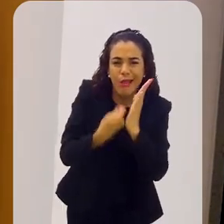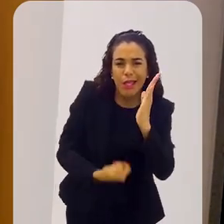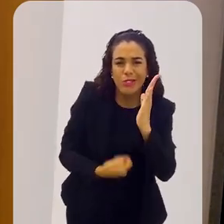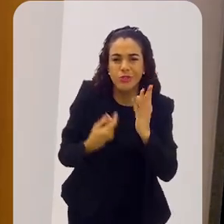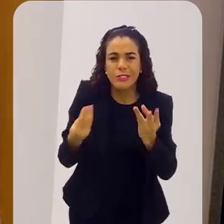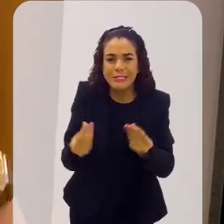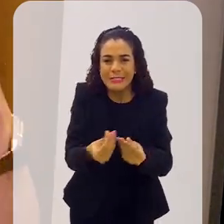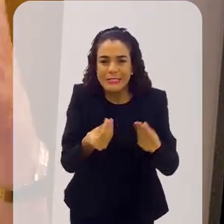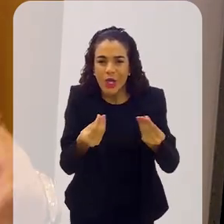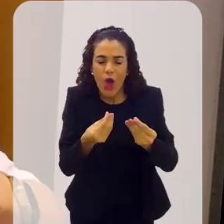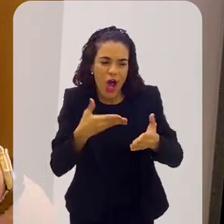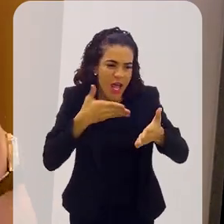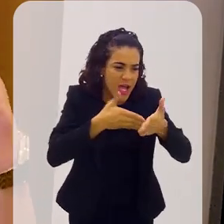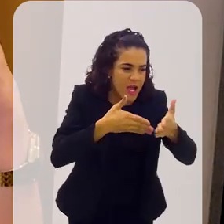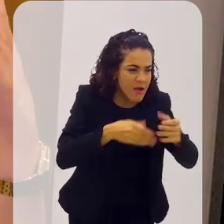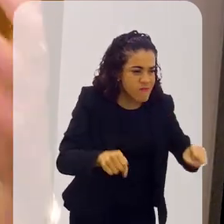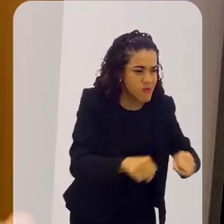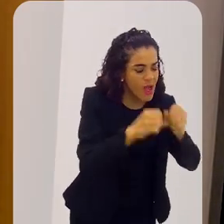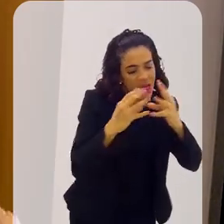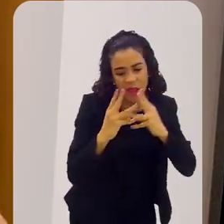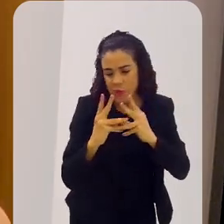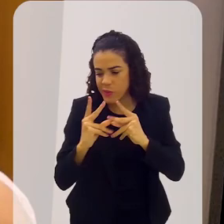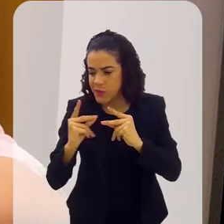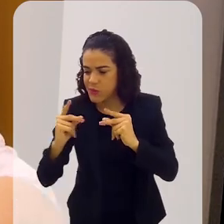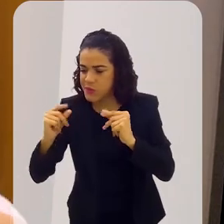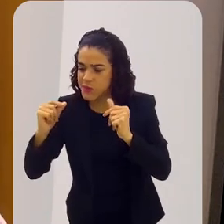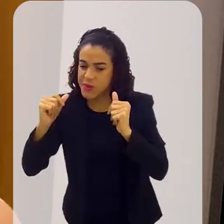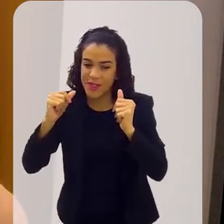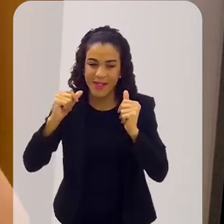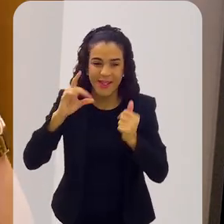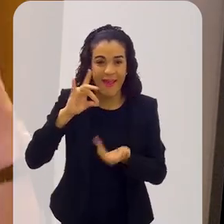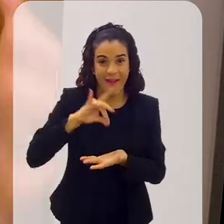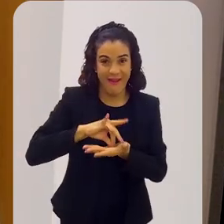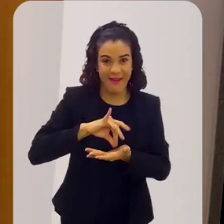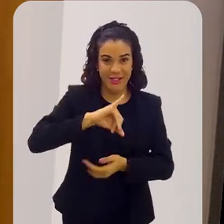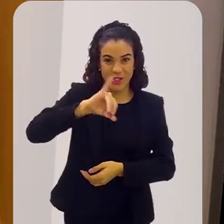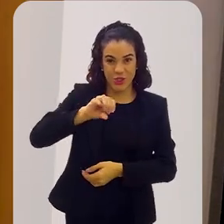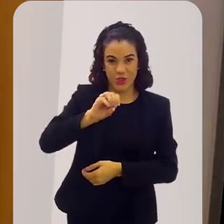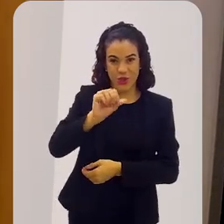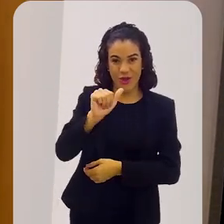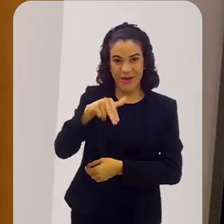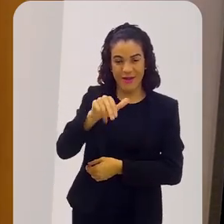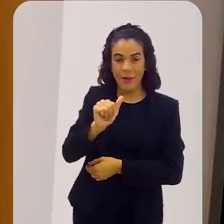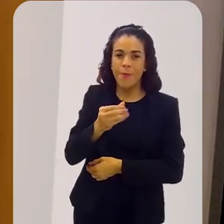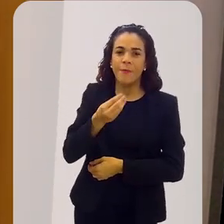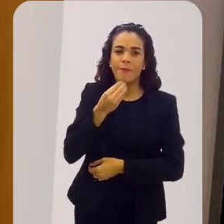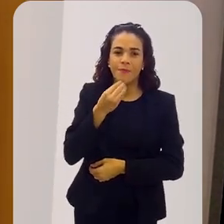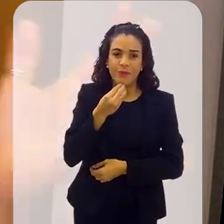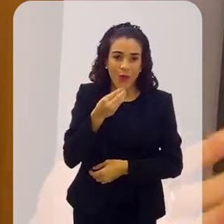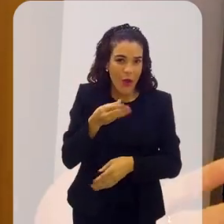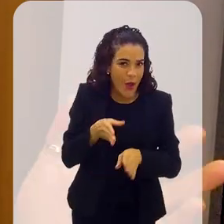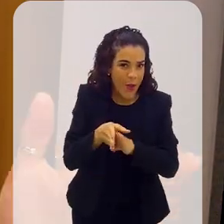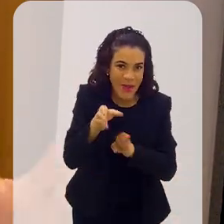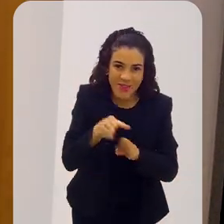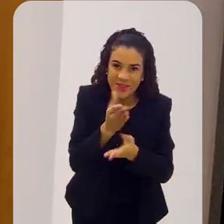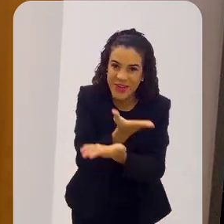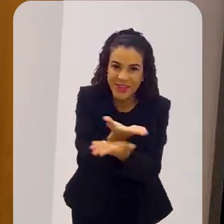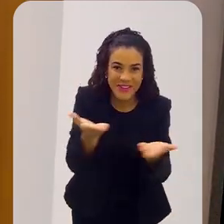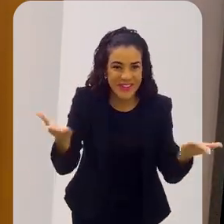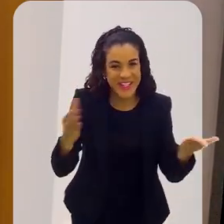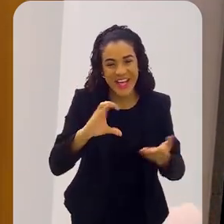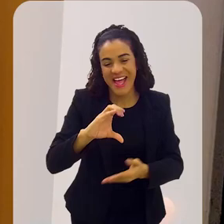sensível, do imaginário, ora enfrentando, ora diluindo-se aos incidentes reais de Joana. Obviamente,